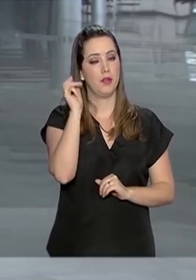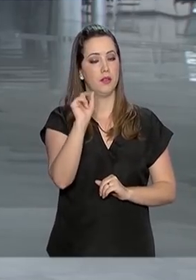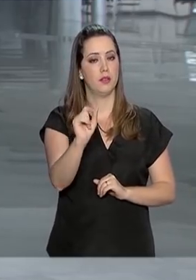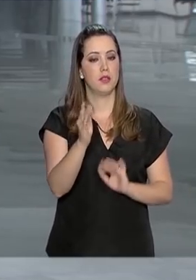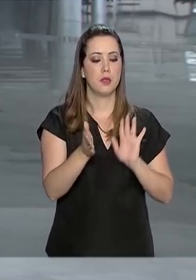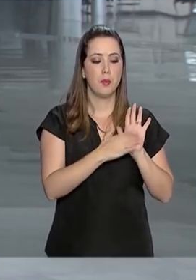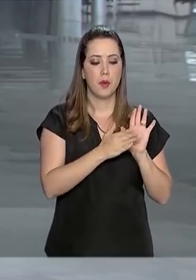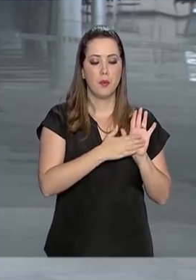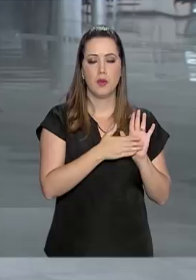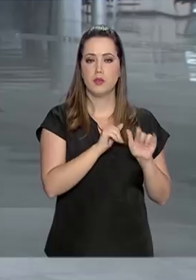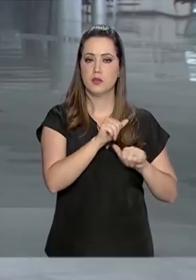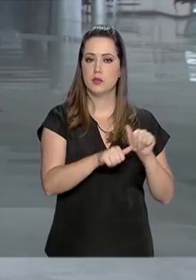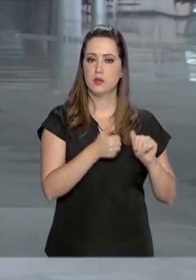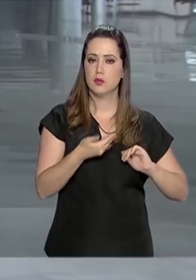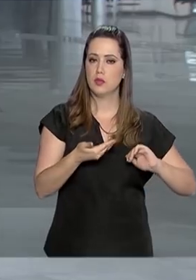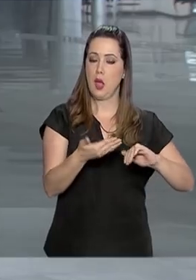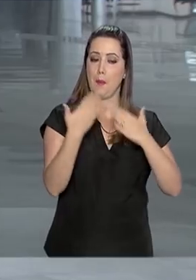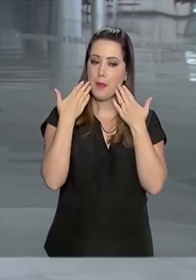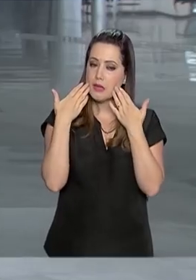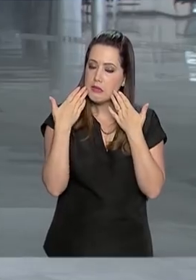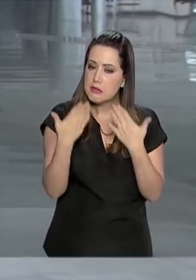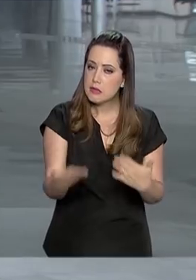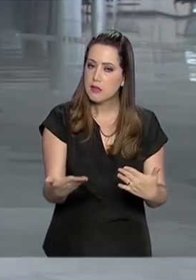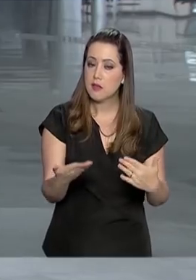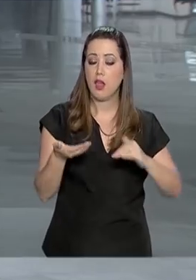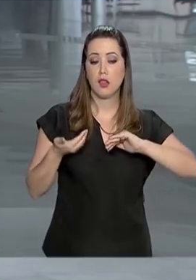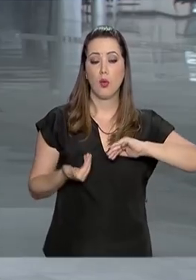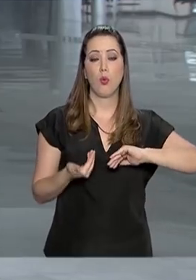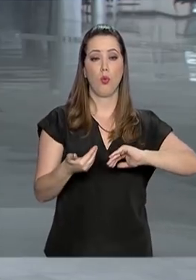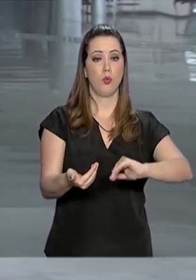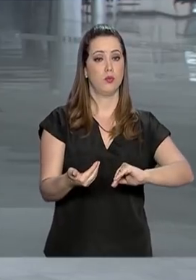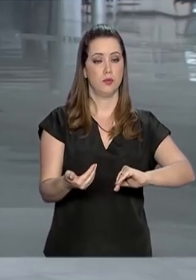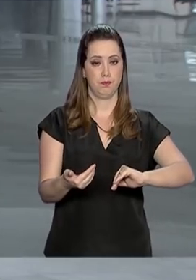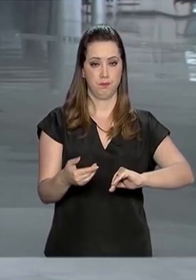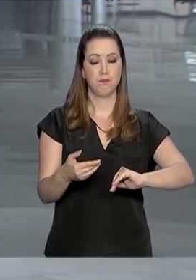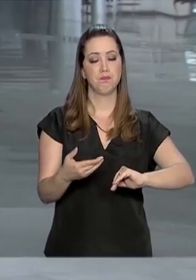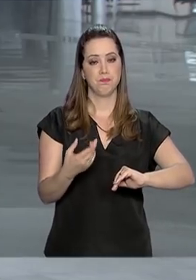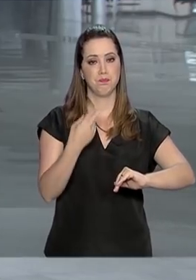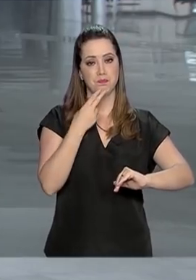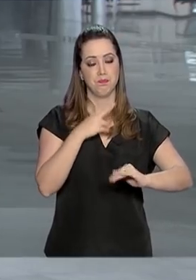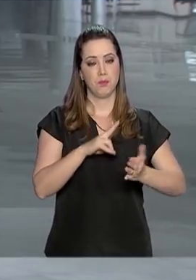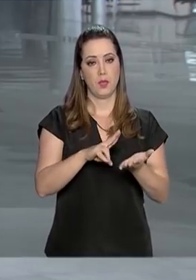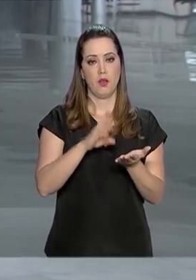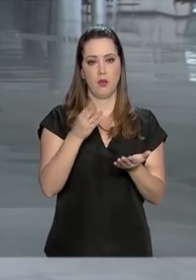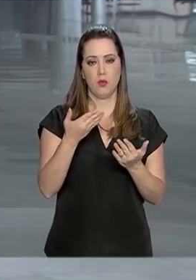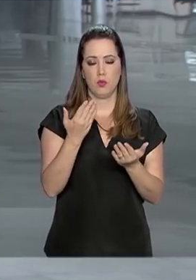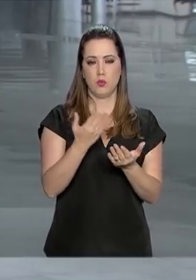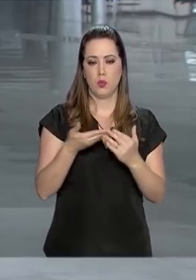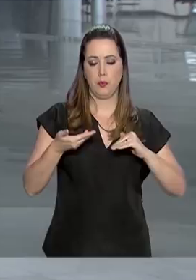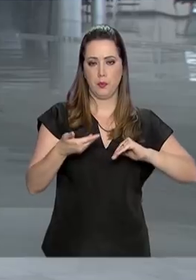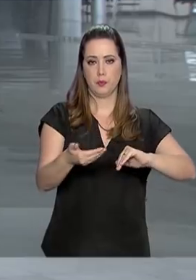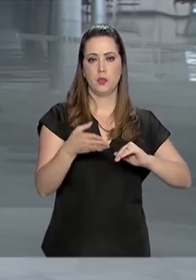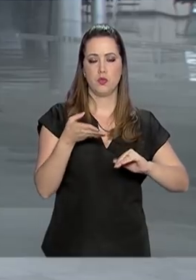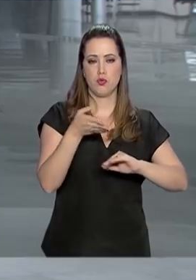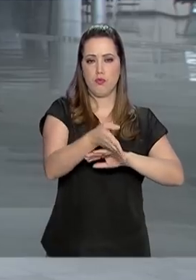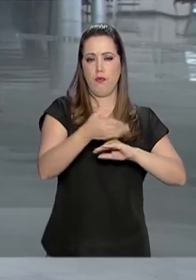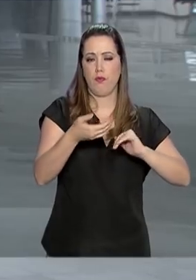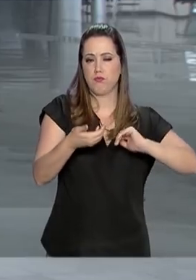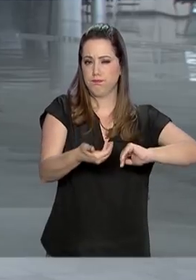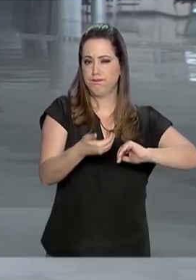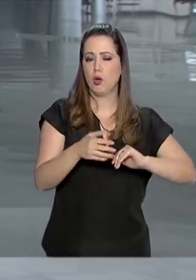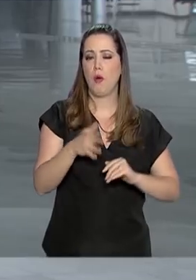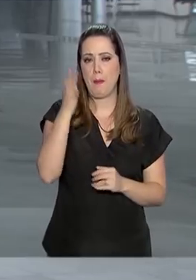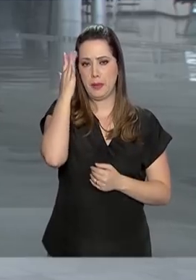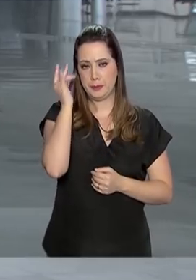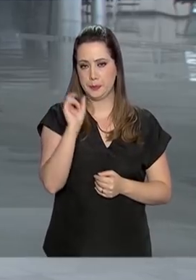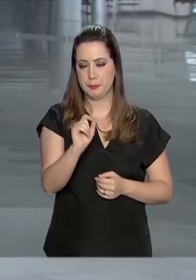essa proposta de reforma será apresentada ao Congresso Nacional, enviada ao Congresso Nacional. Ainda hoje, o